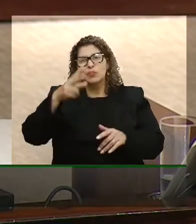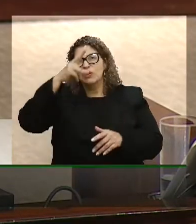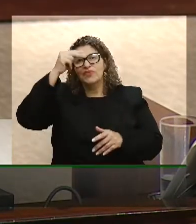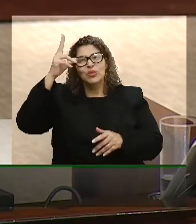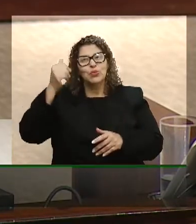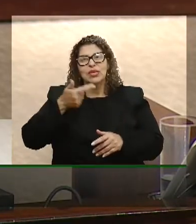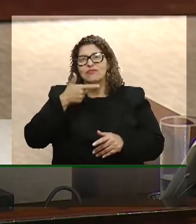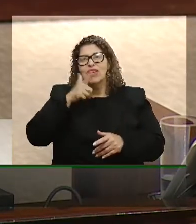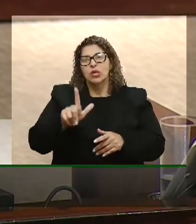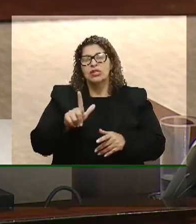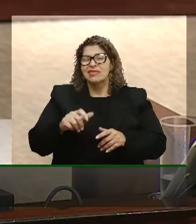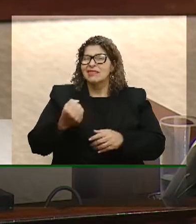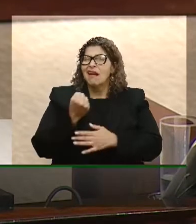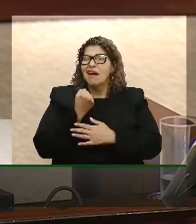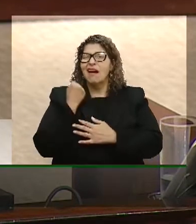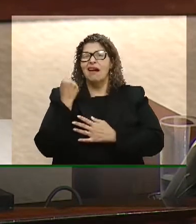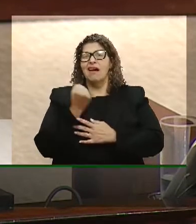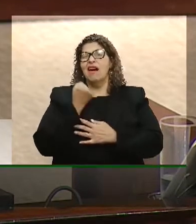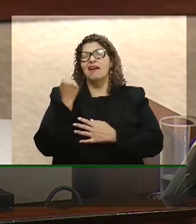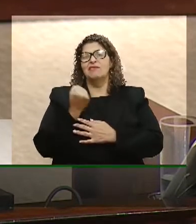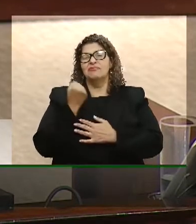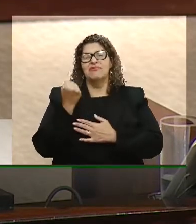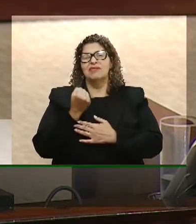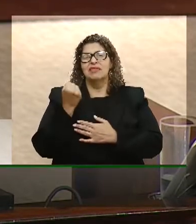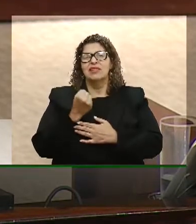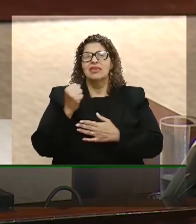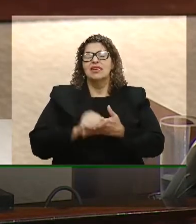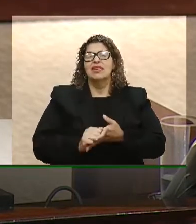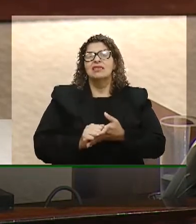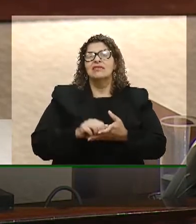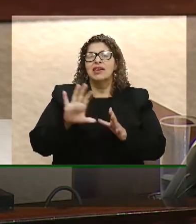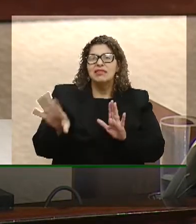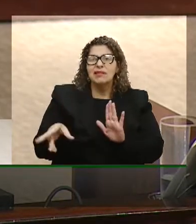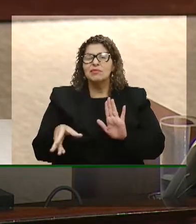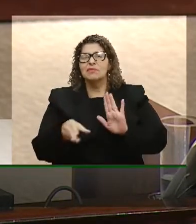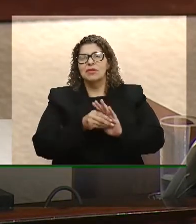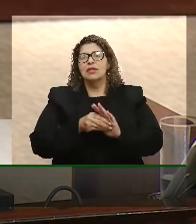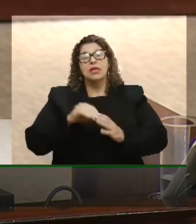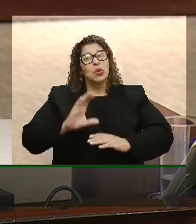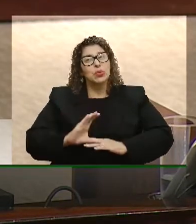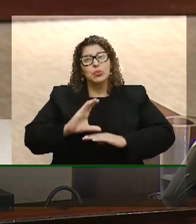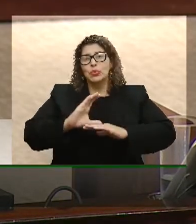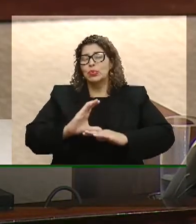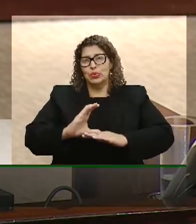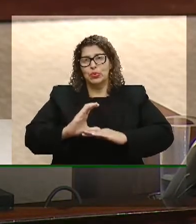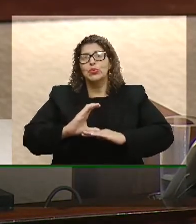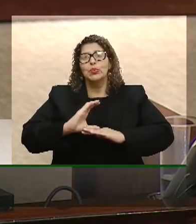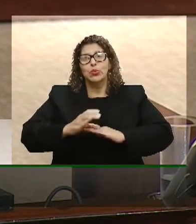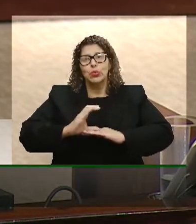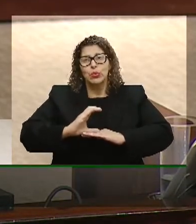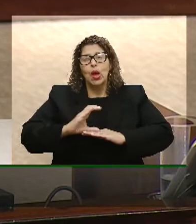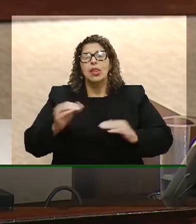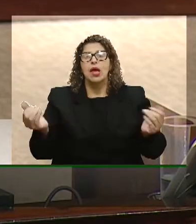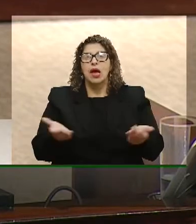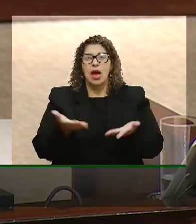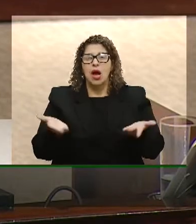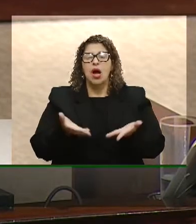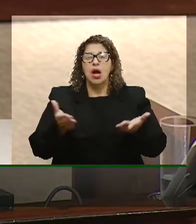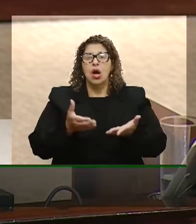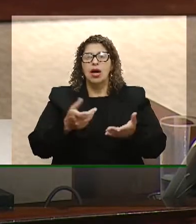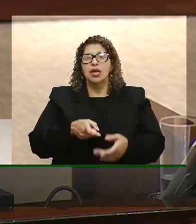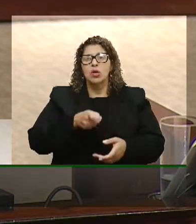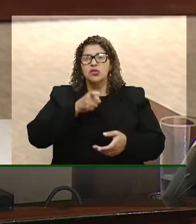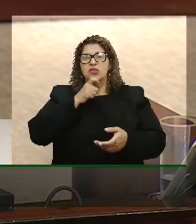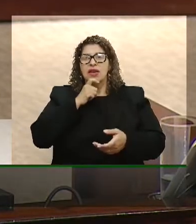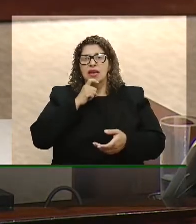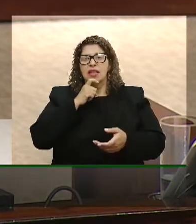grave, isso vem na esteira da emenda constitucional 95, que congela as despesas primárias da União pelo